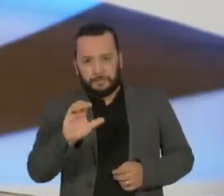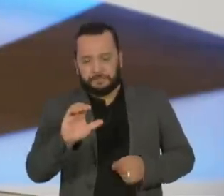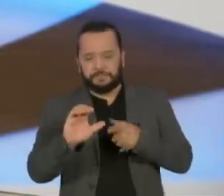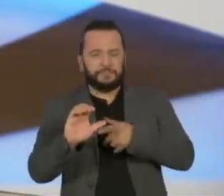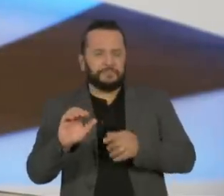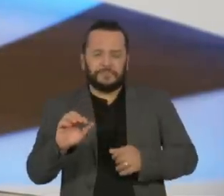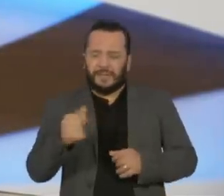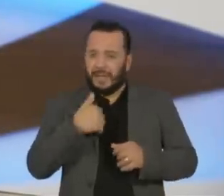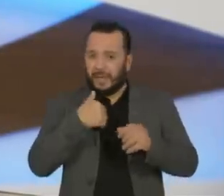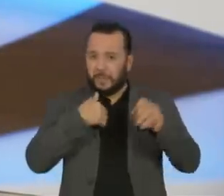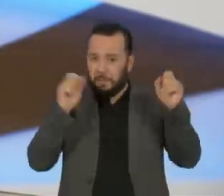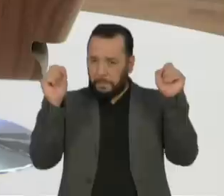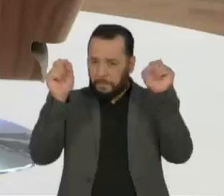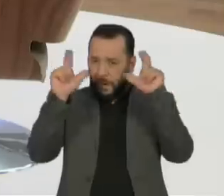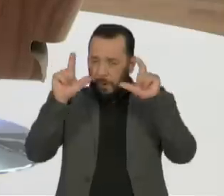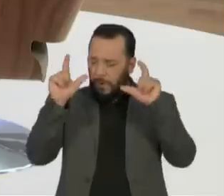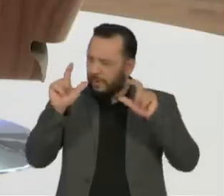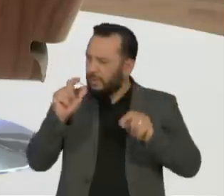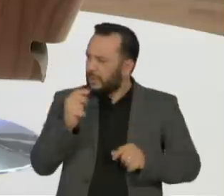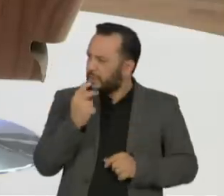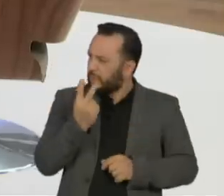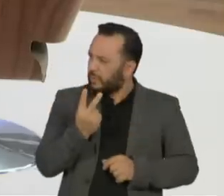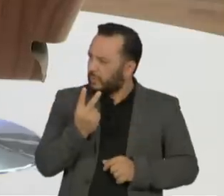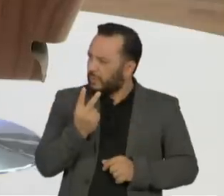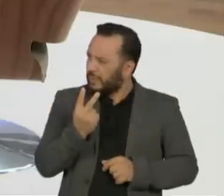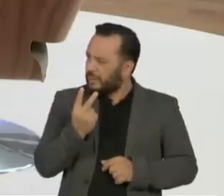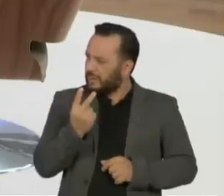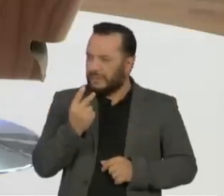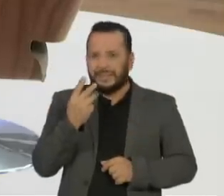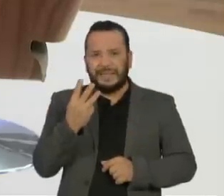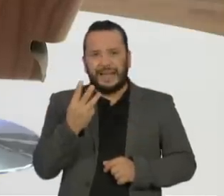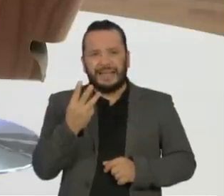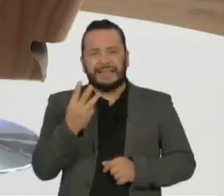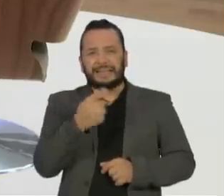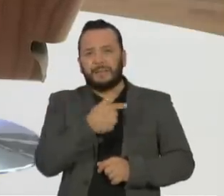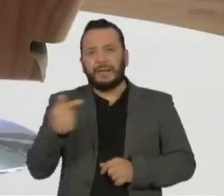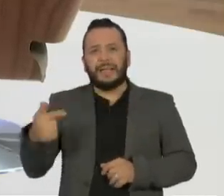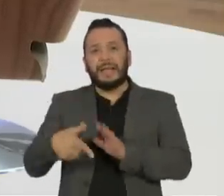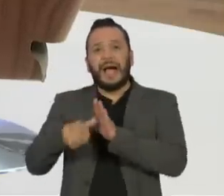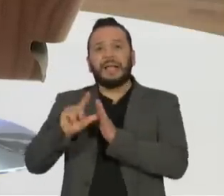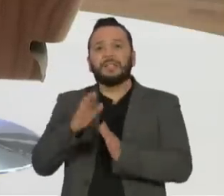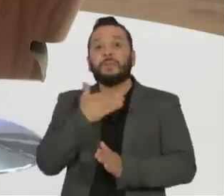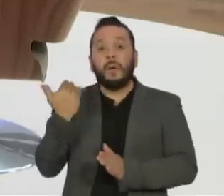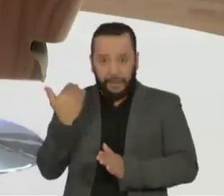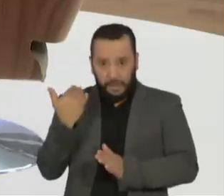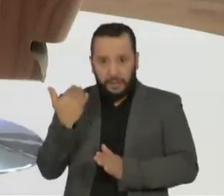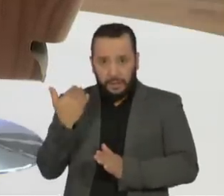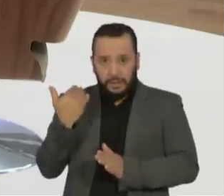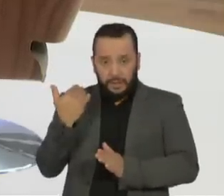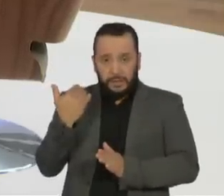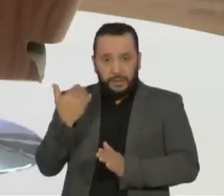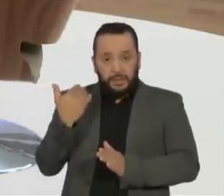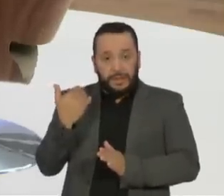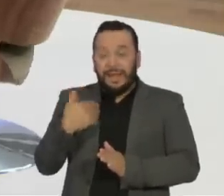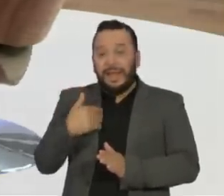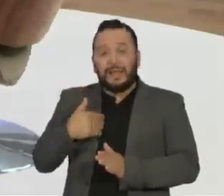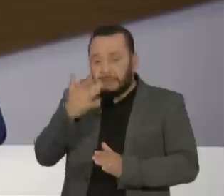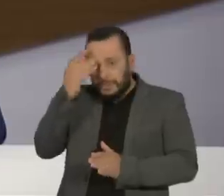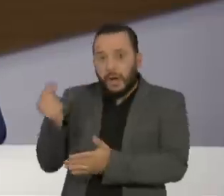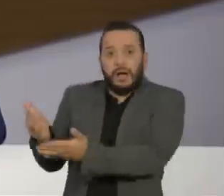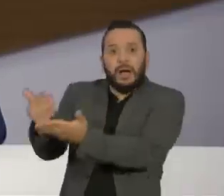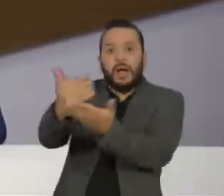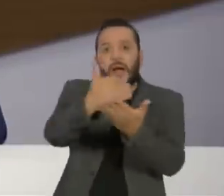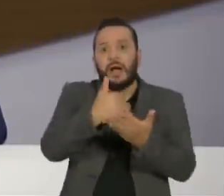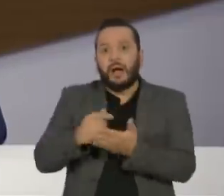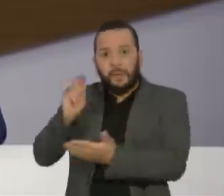ele duas ou três semanas antes de morrer, estava fazendo vaquinha para pagar o hospital, internação